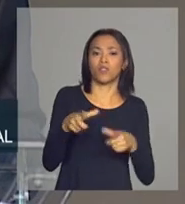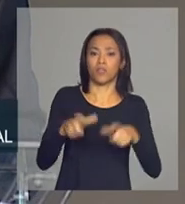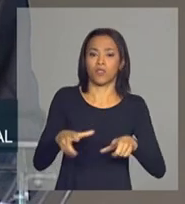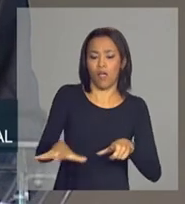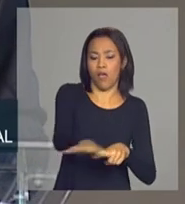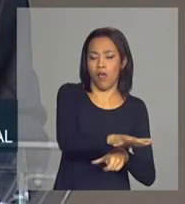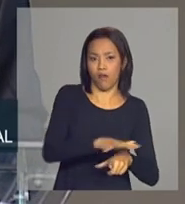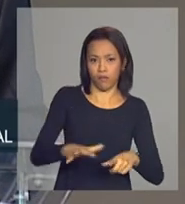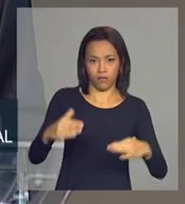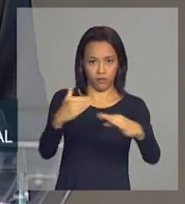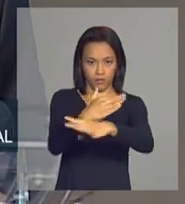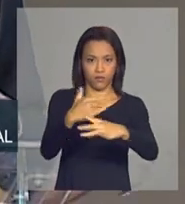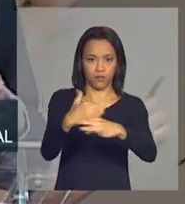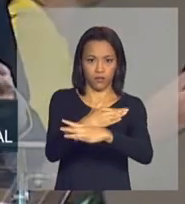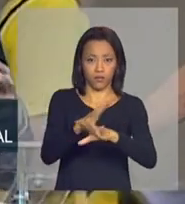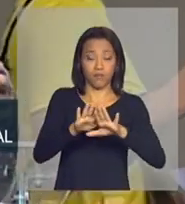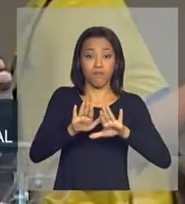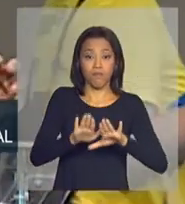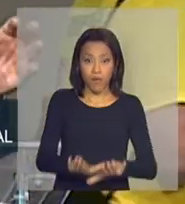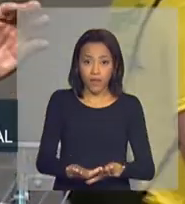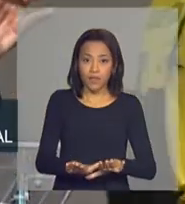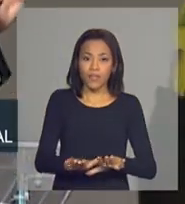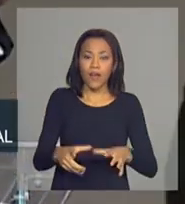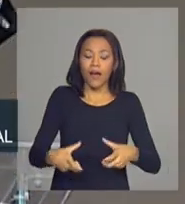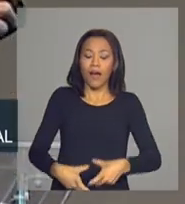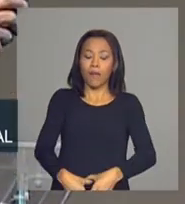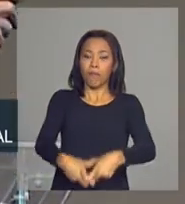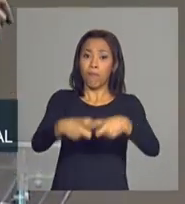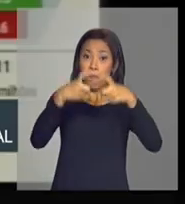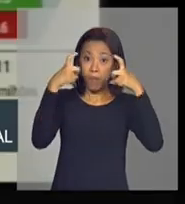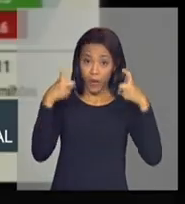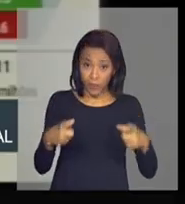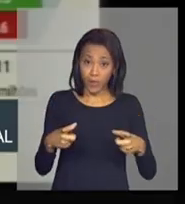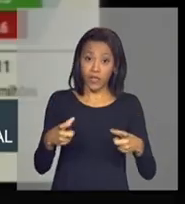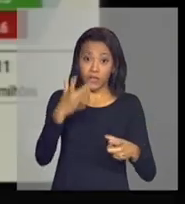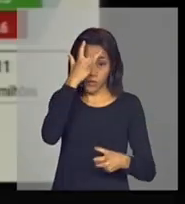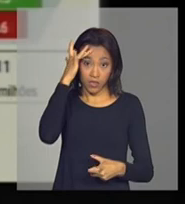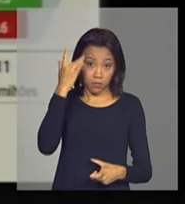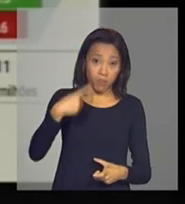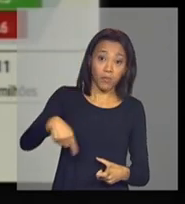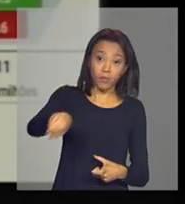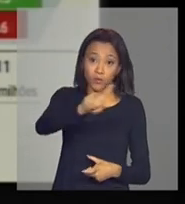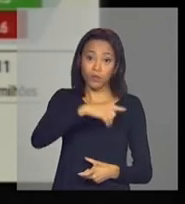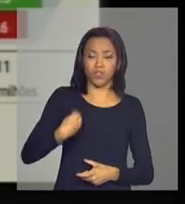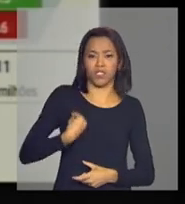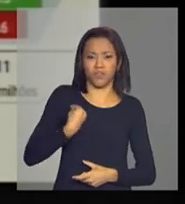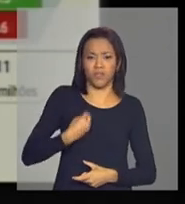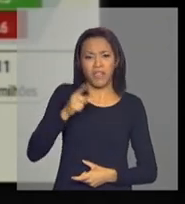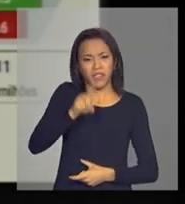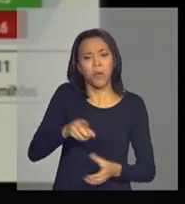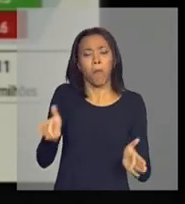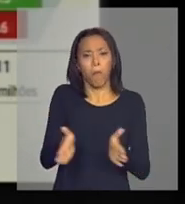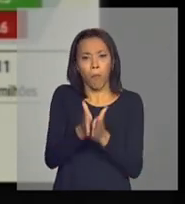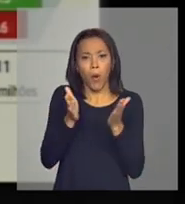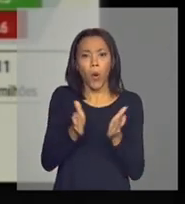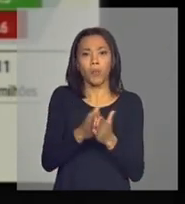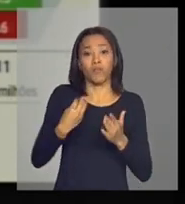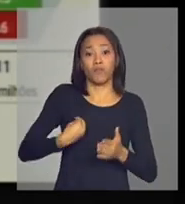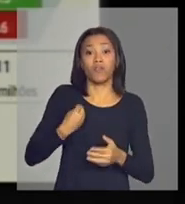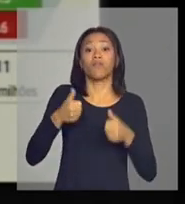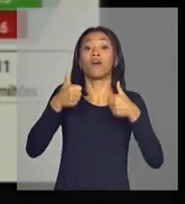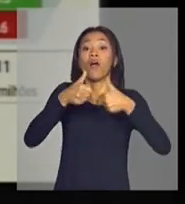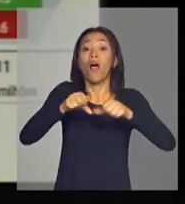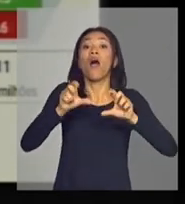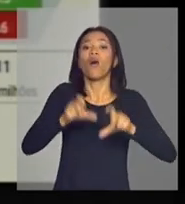metropolitanas. Mas a maior parte dessa base mais pobre da sociedade está no